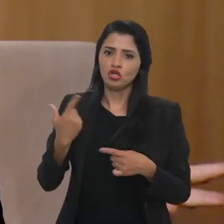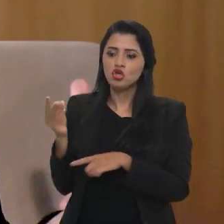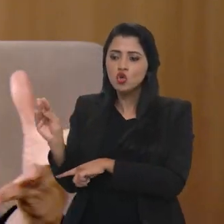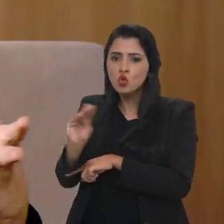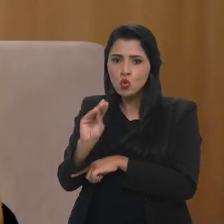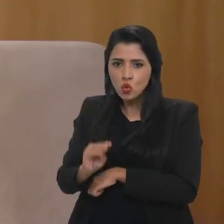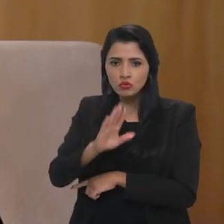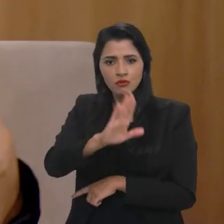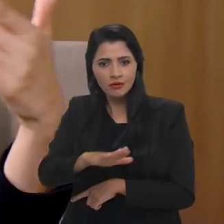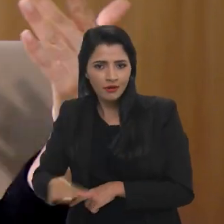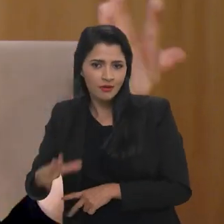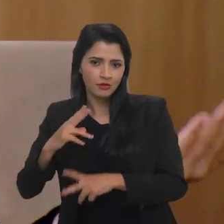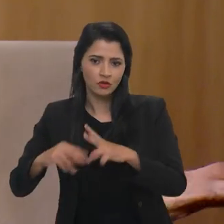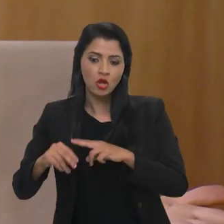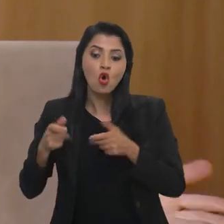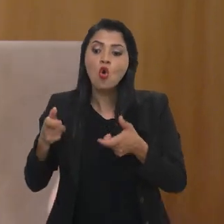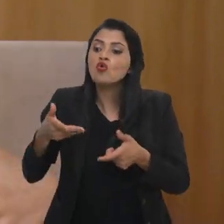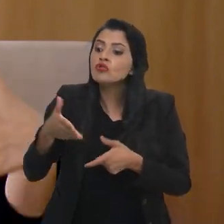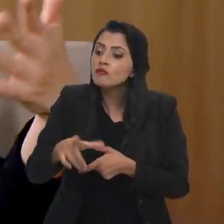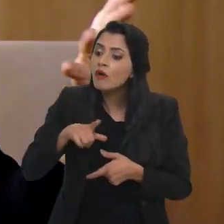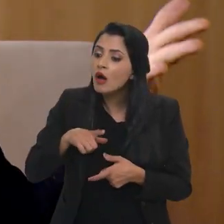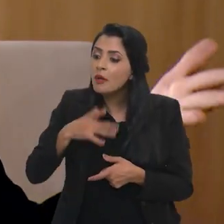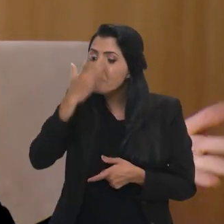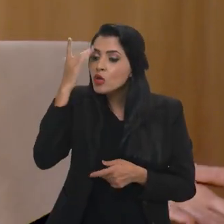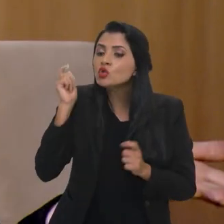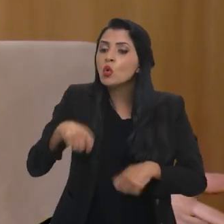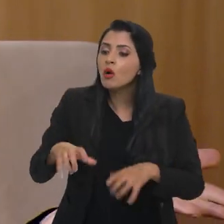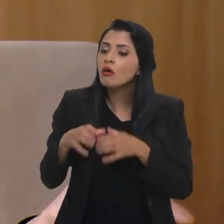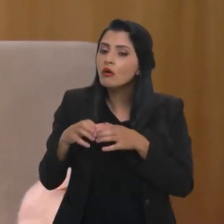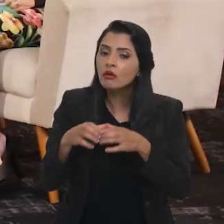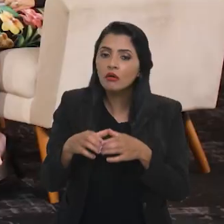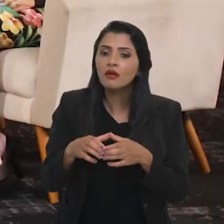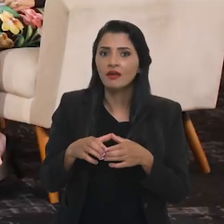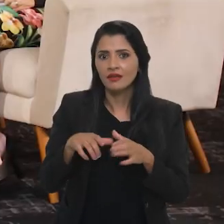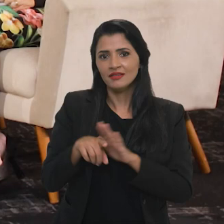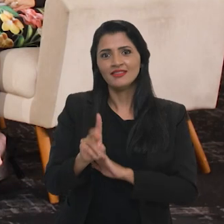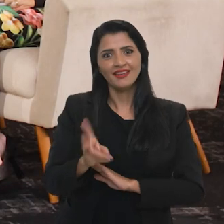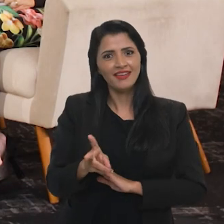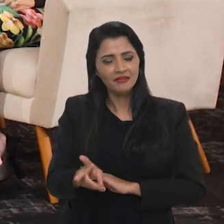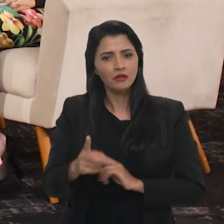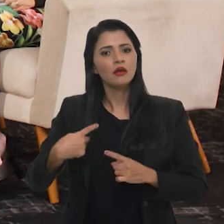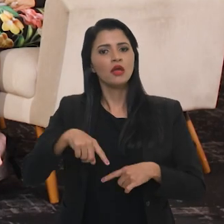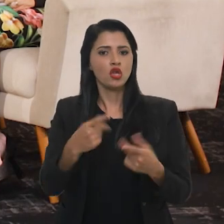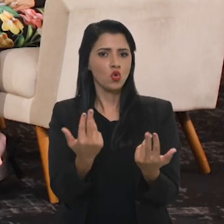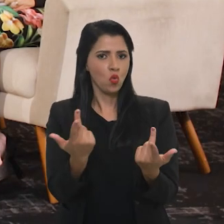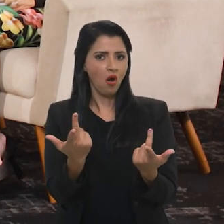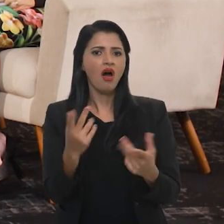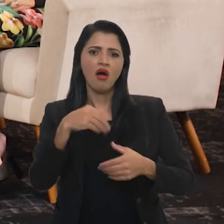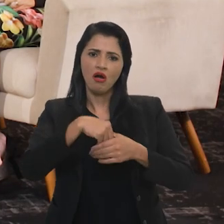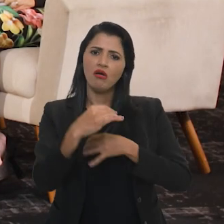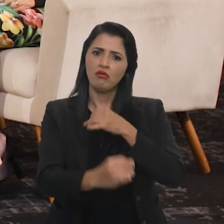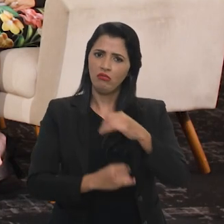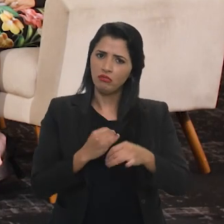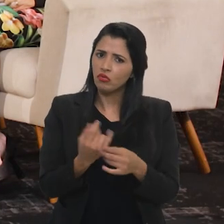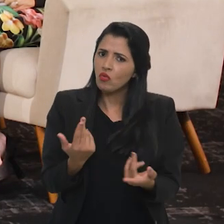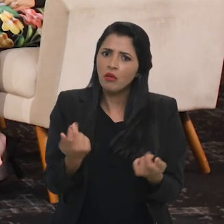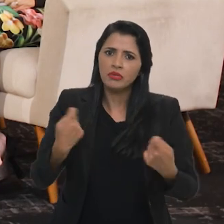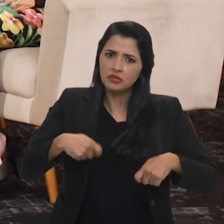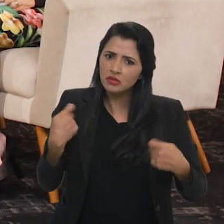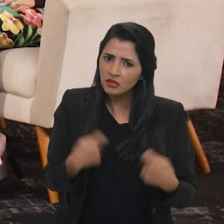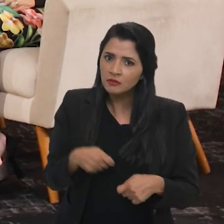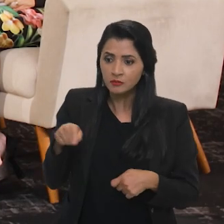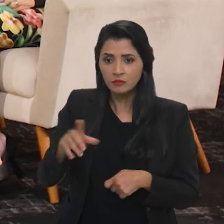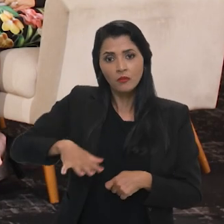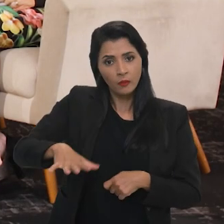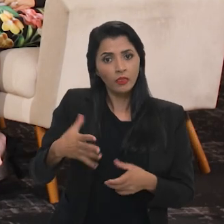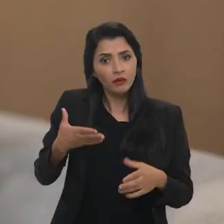cuida para onde nossas crianças e adolescentes vão, onde ali, com quem eles convivem e a gente precisa também disso no ambiente digital, porque hoje elas convivem